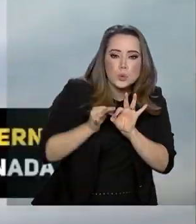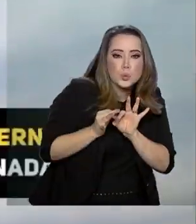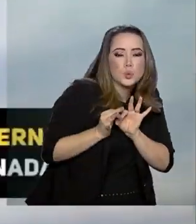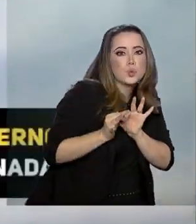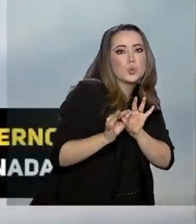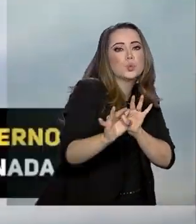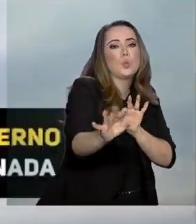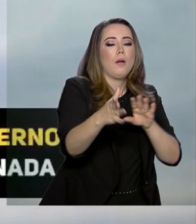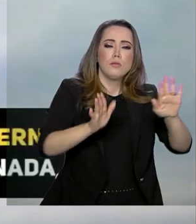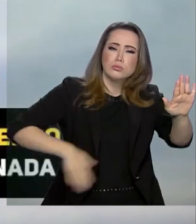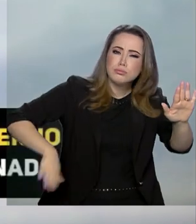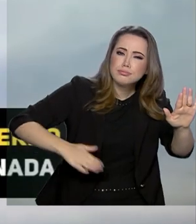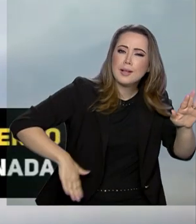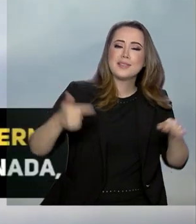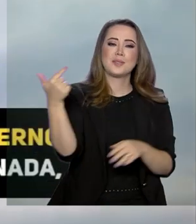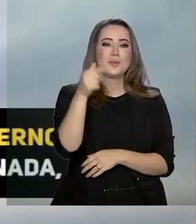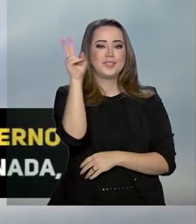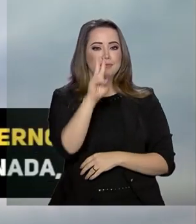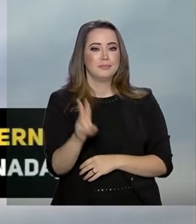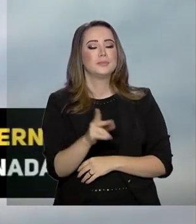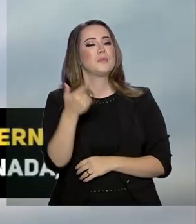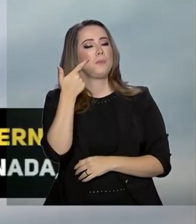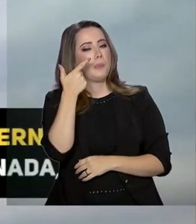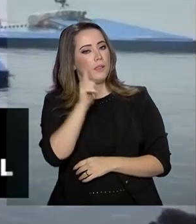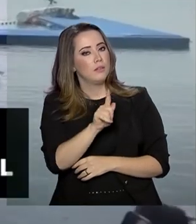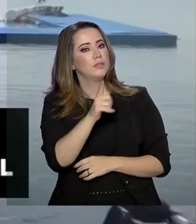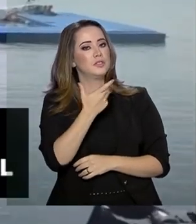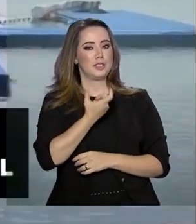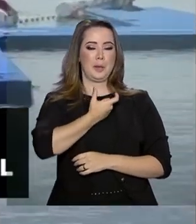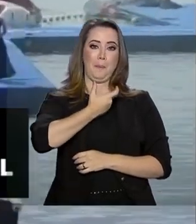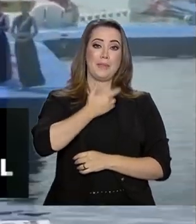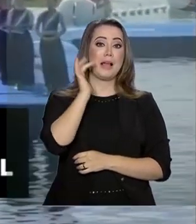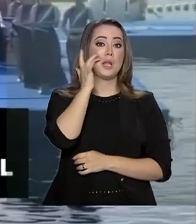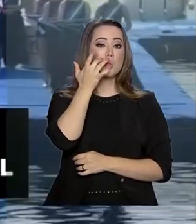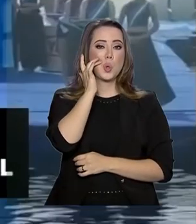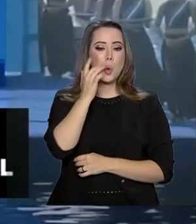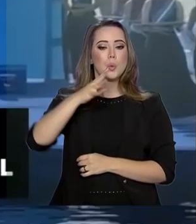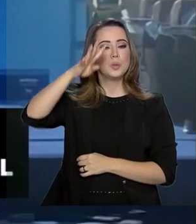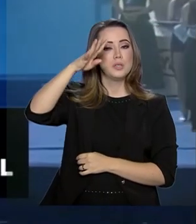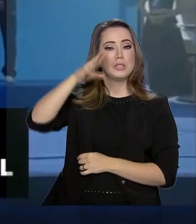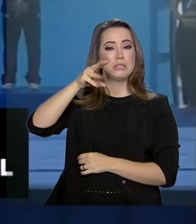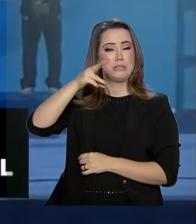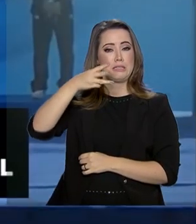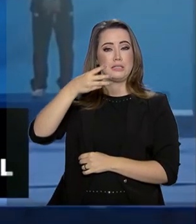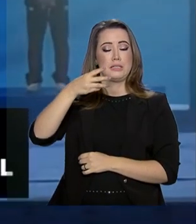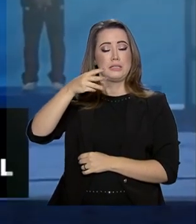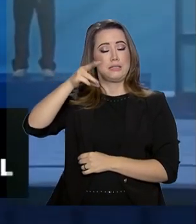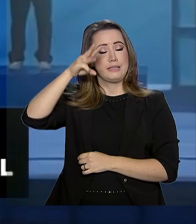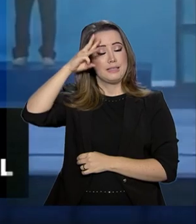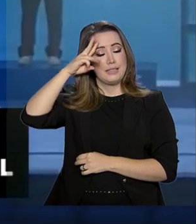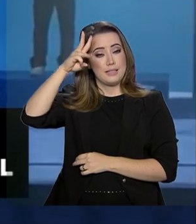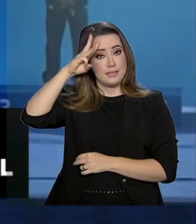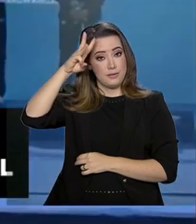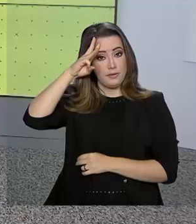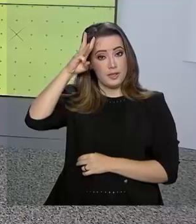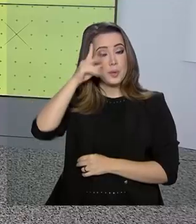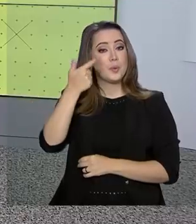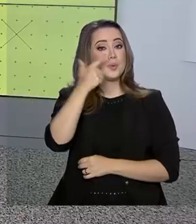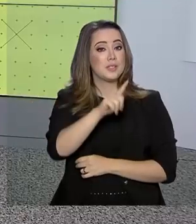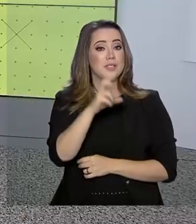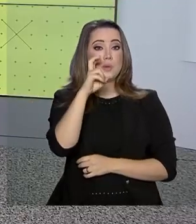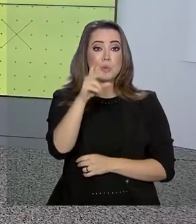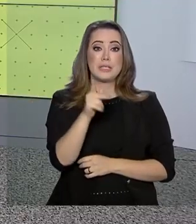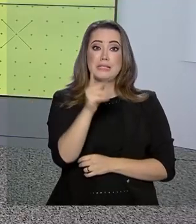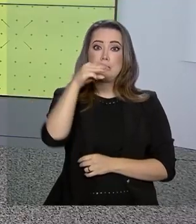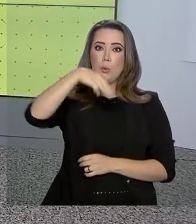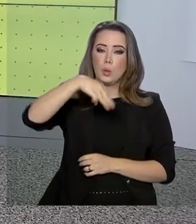brasileira no Mundial de Esportes Aquáticos. Na terça-feira, ela venceu a prova de 5 quilômetros e se tornou atleta